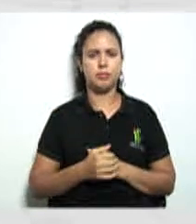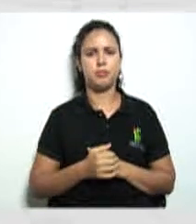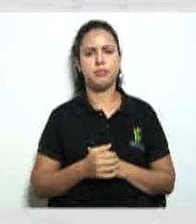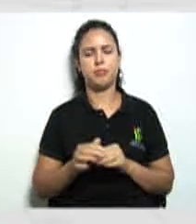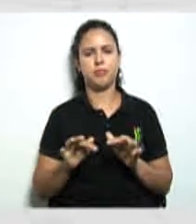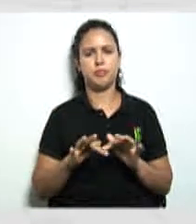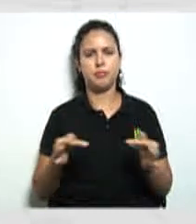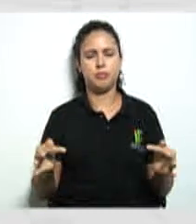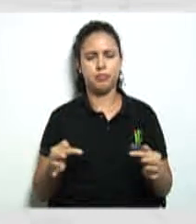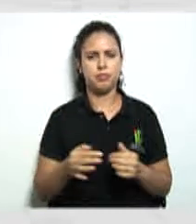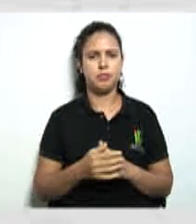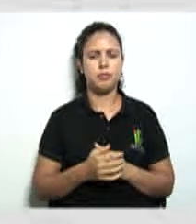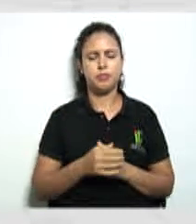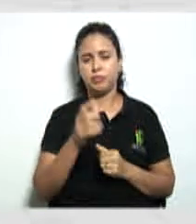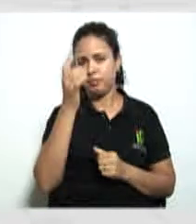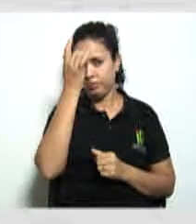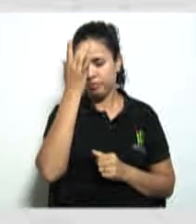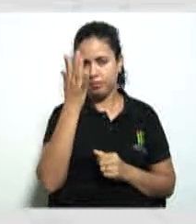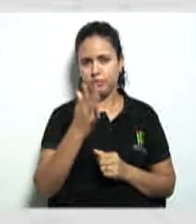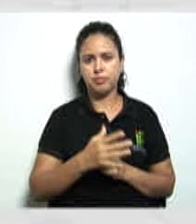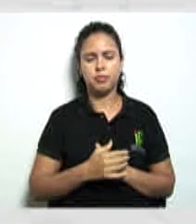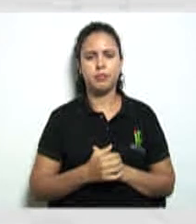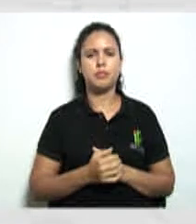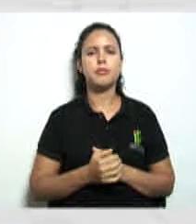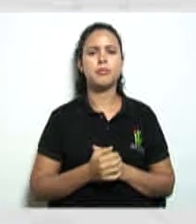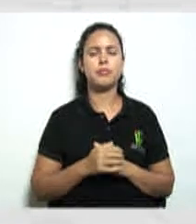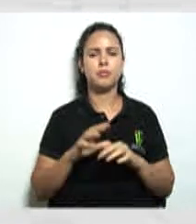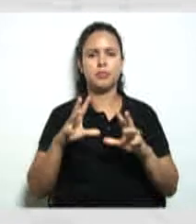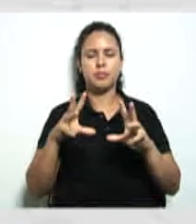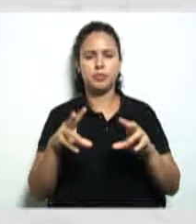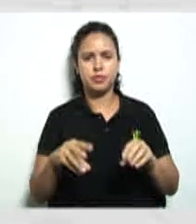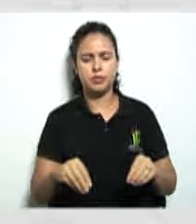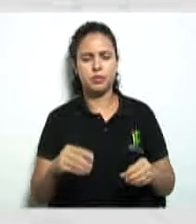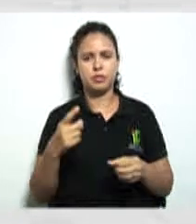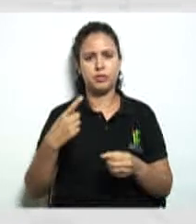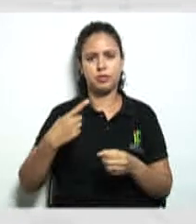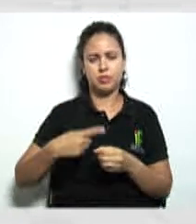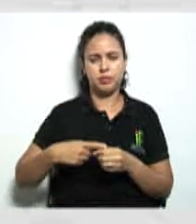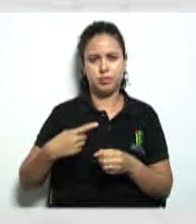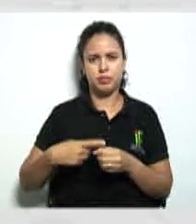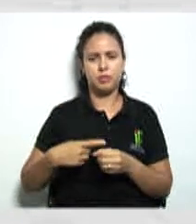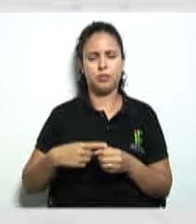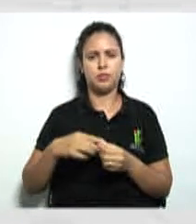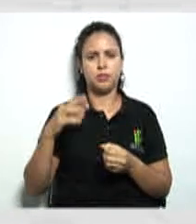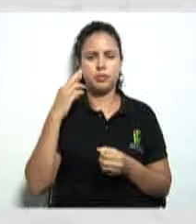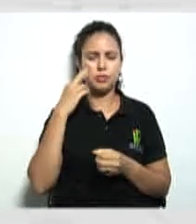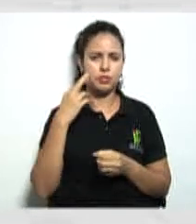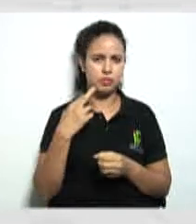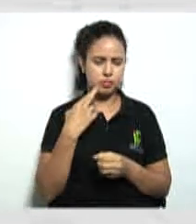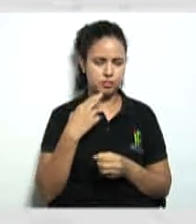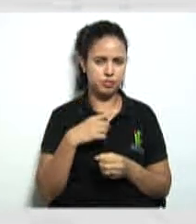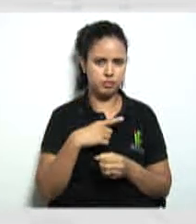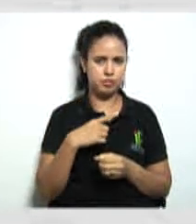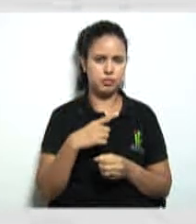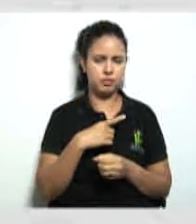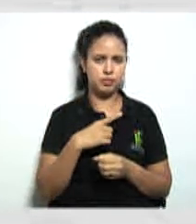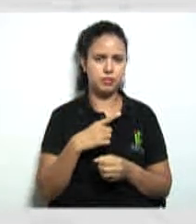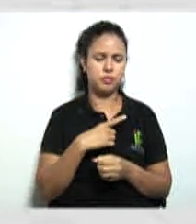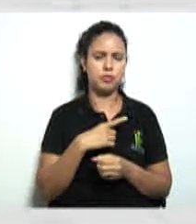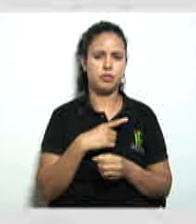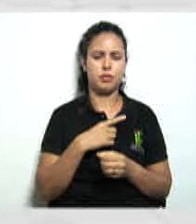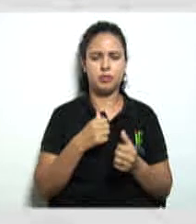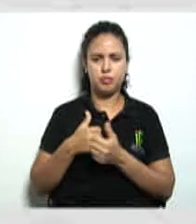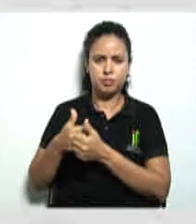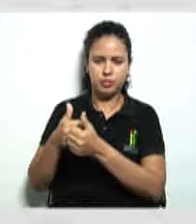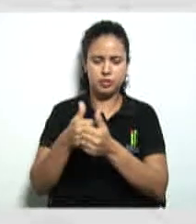assim é bem fácil de fazer eu acredito que todos os municípios de Rondônia se não tiverem cartórios mas geralmente nos municípios mais